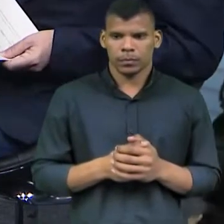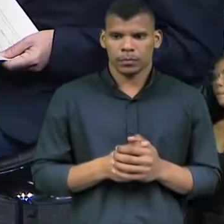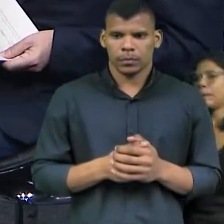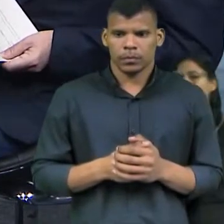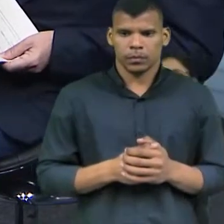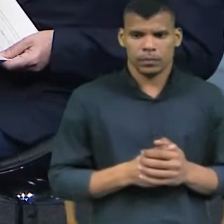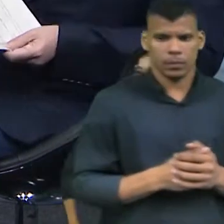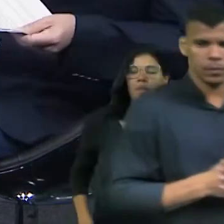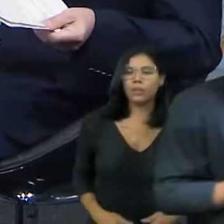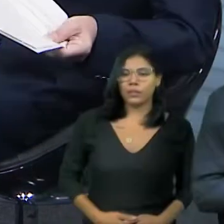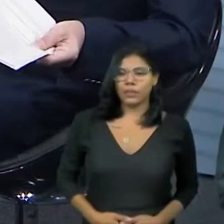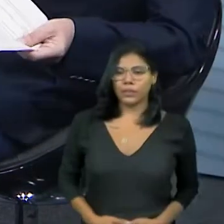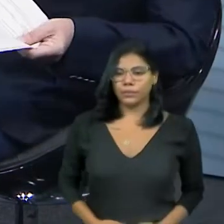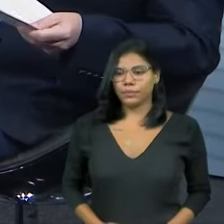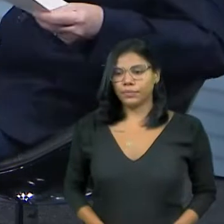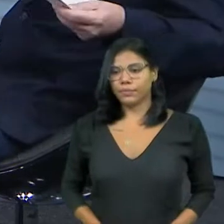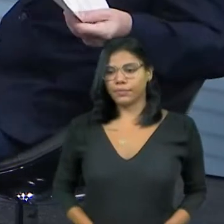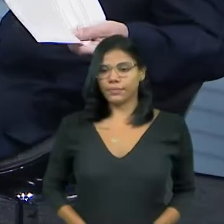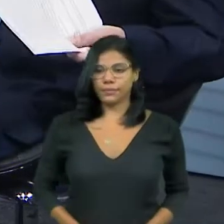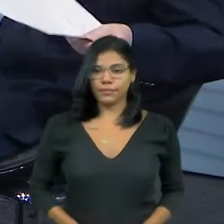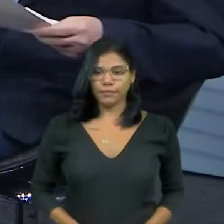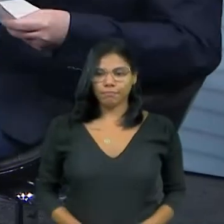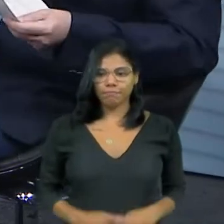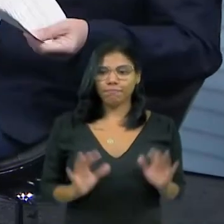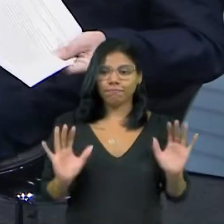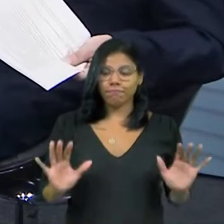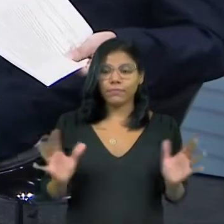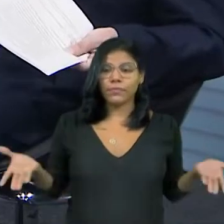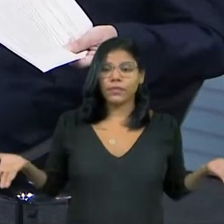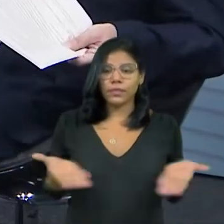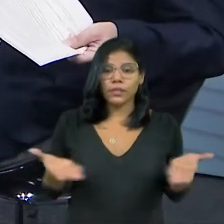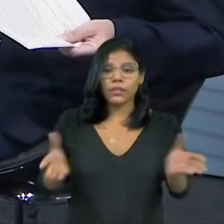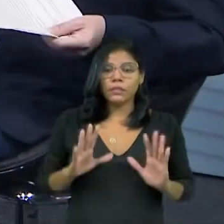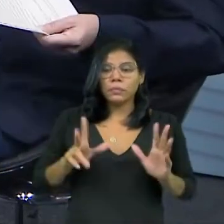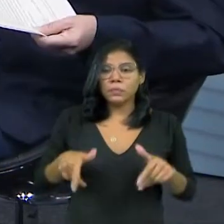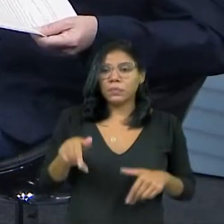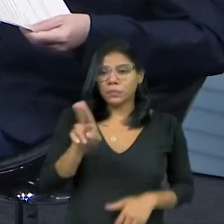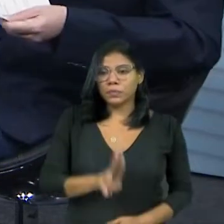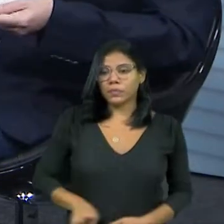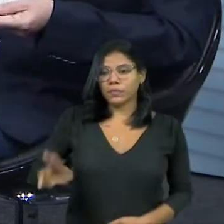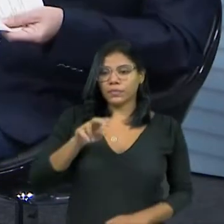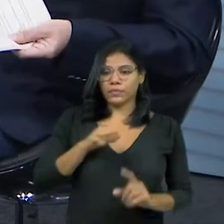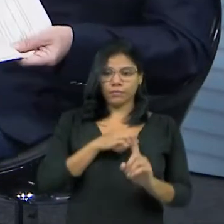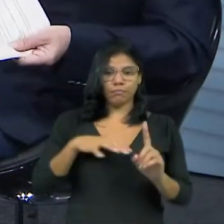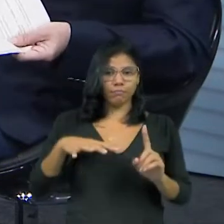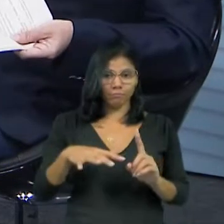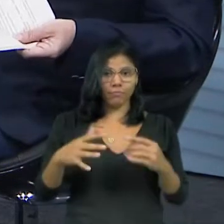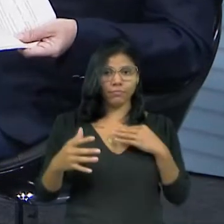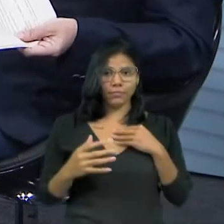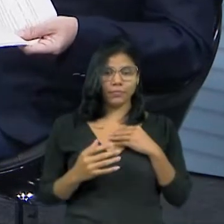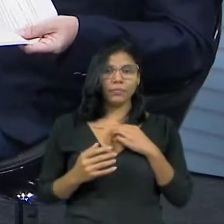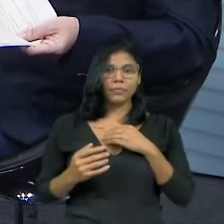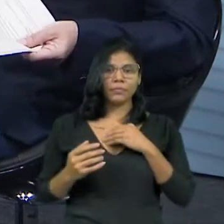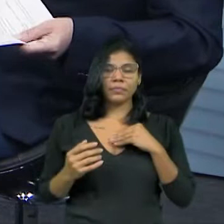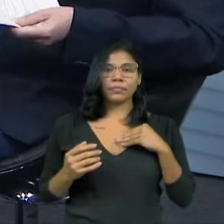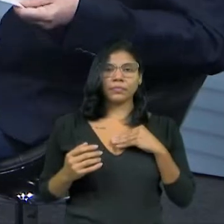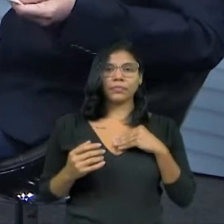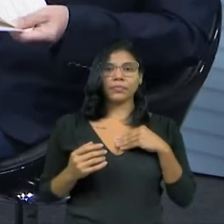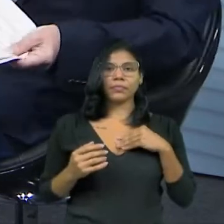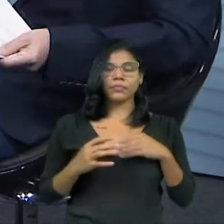Inclusive, o presidente atual usou muito e tal, mas, dessa vez, está todo mundo usando. As redes sociais estão como nunca, não é?